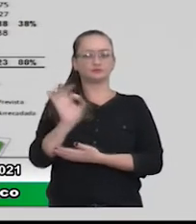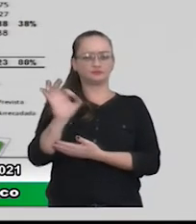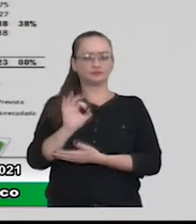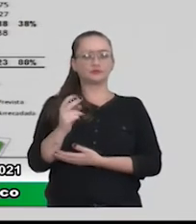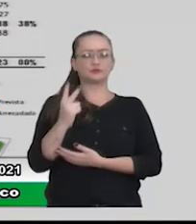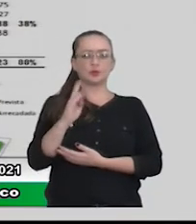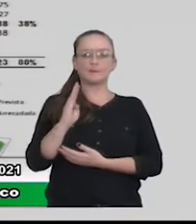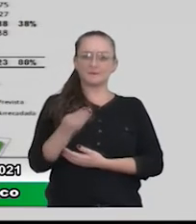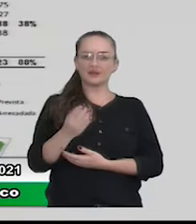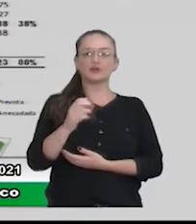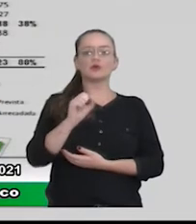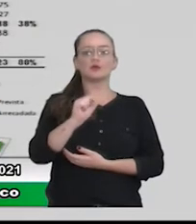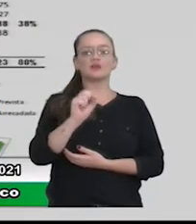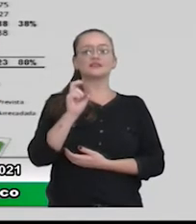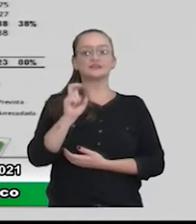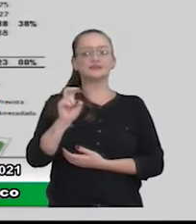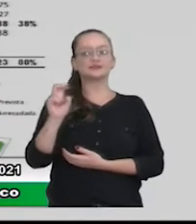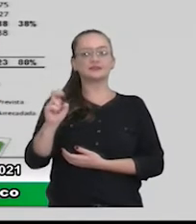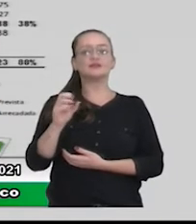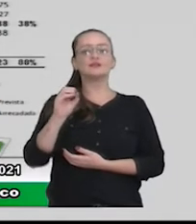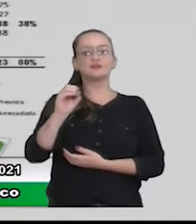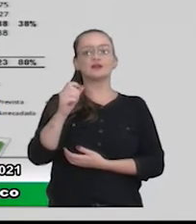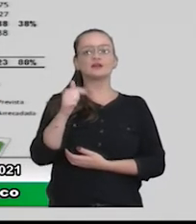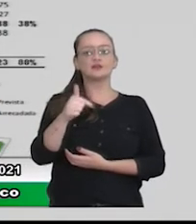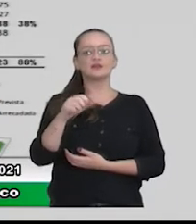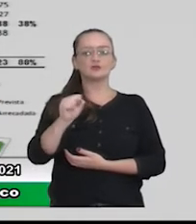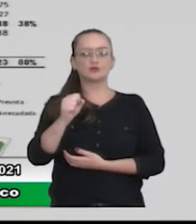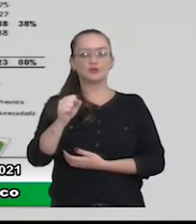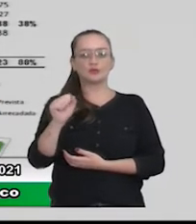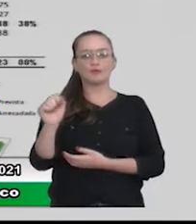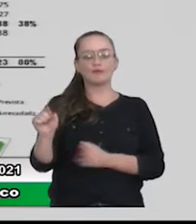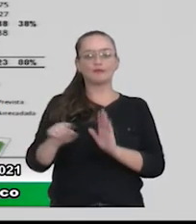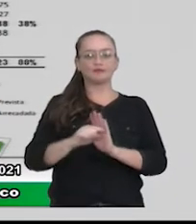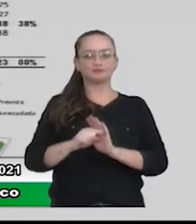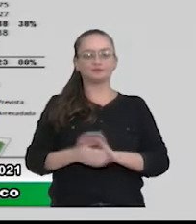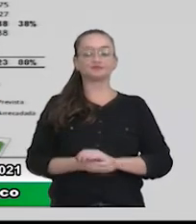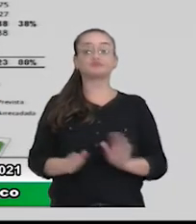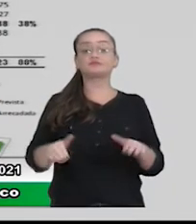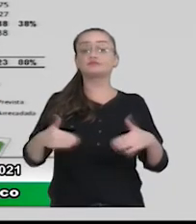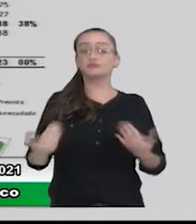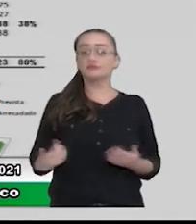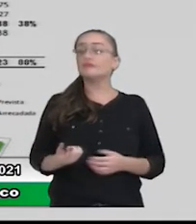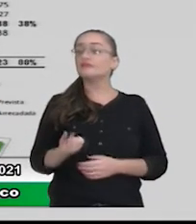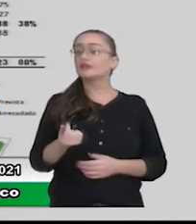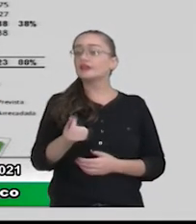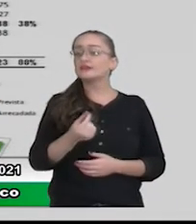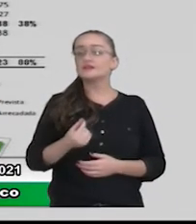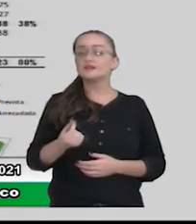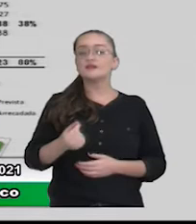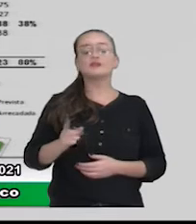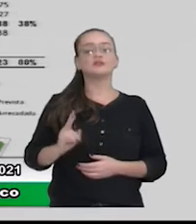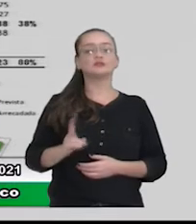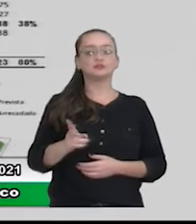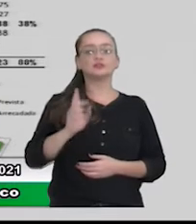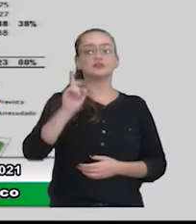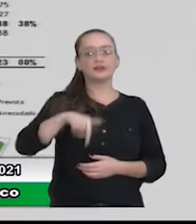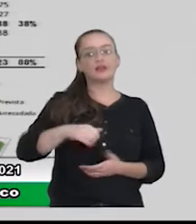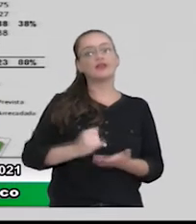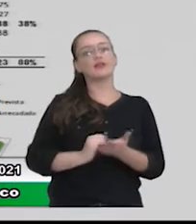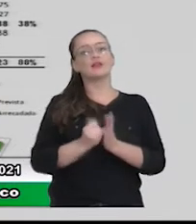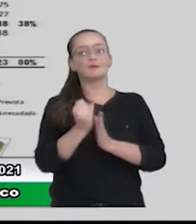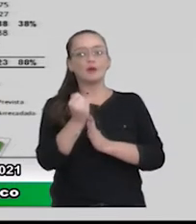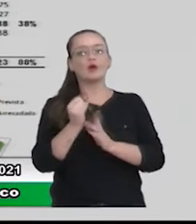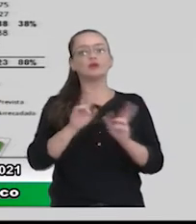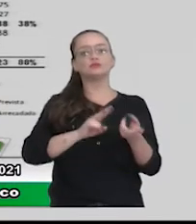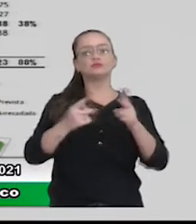bi, 855, 078, 623. As receitas correntes, que são aquelas que são os impostos, as